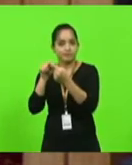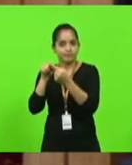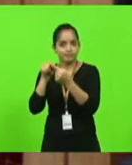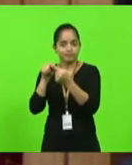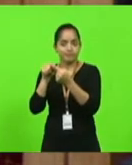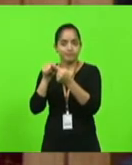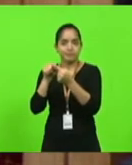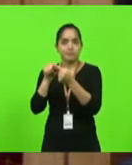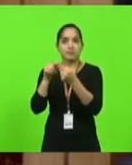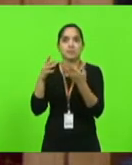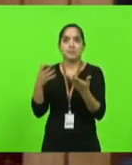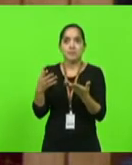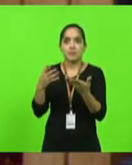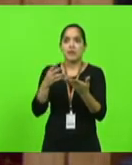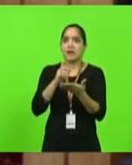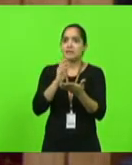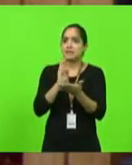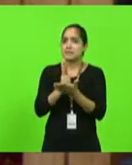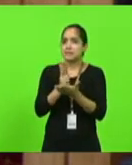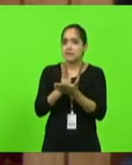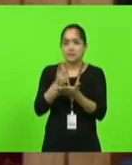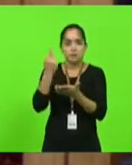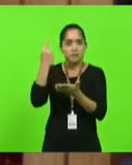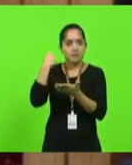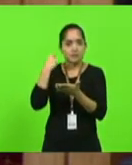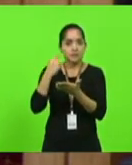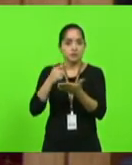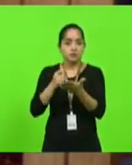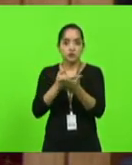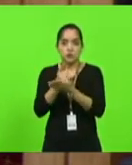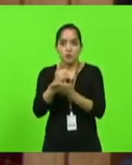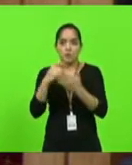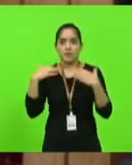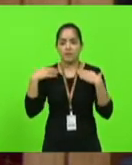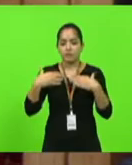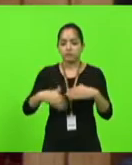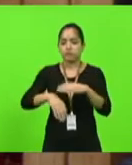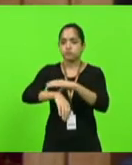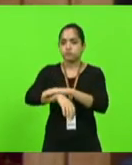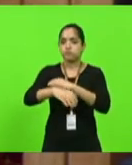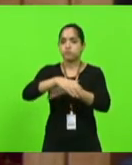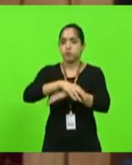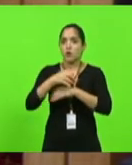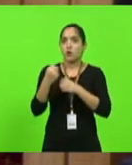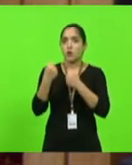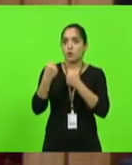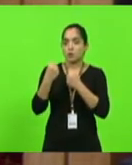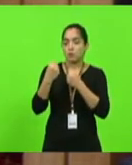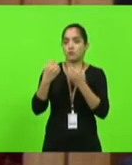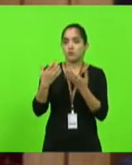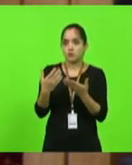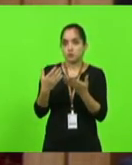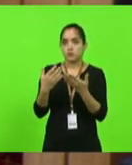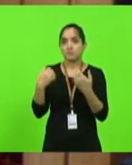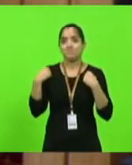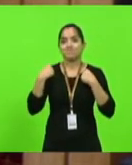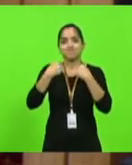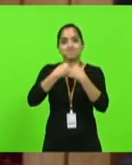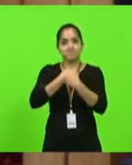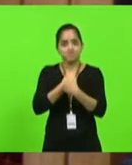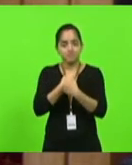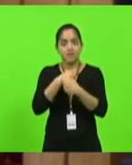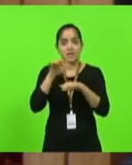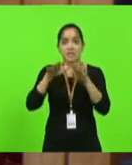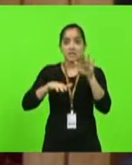prefeita, nós sempre compramos o moletom bem grosso, bem adensado, porque a gente precisa da jaqueta, porque a gente tem dias,